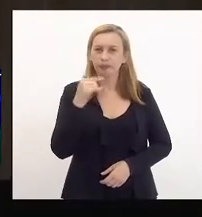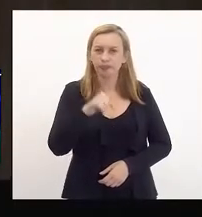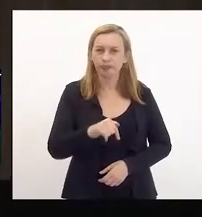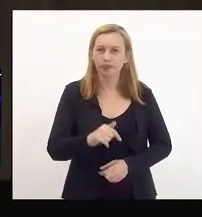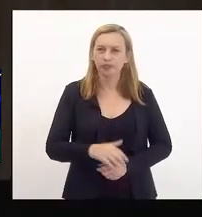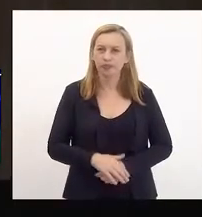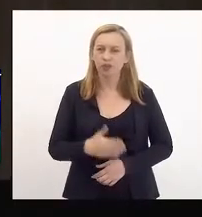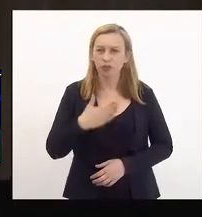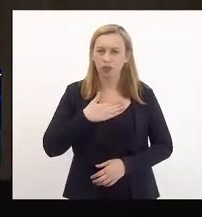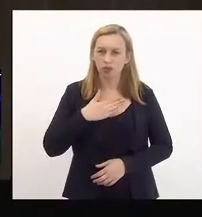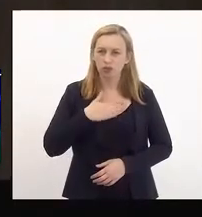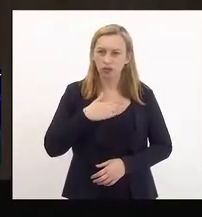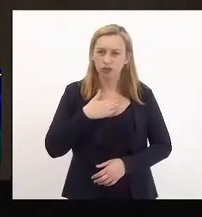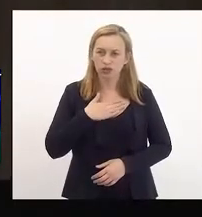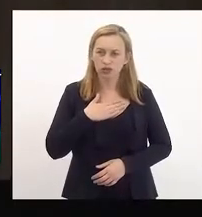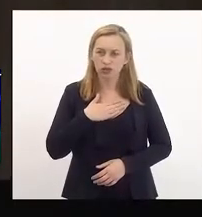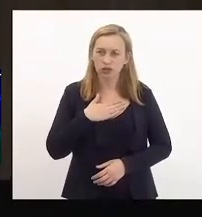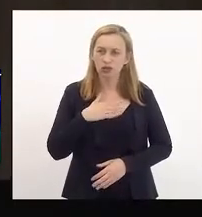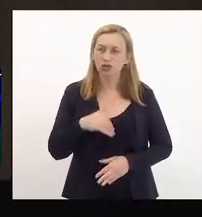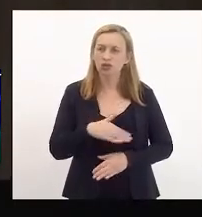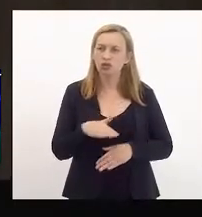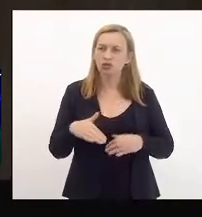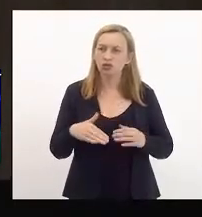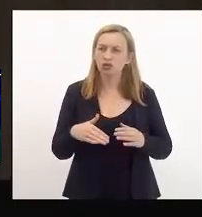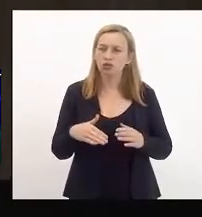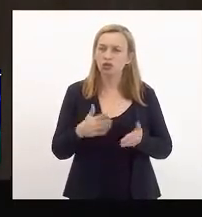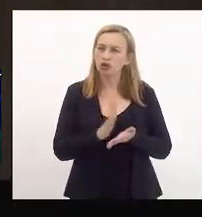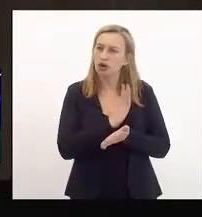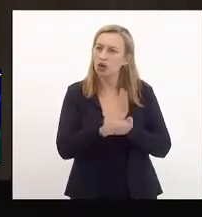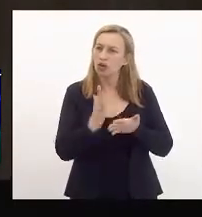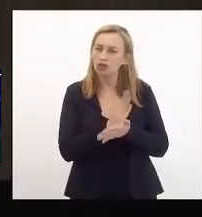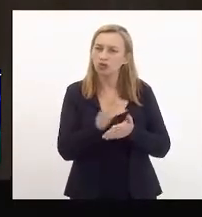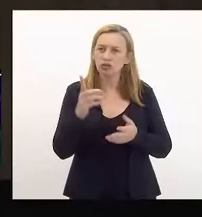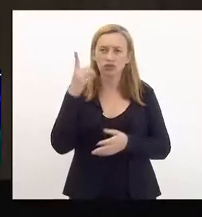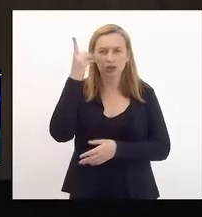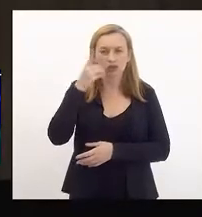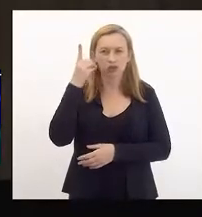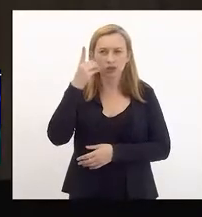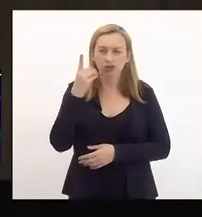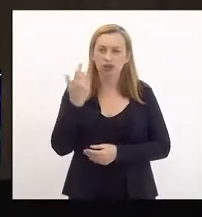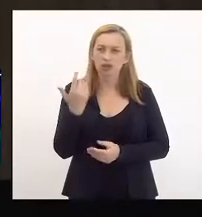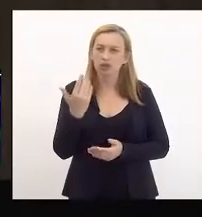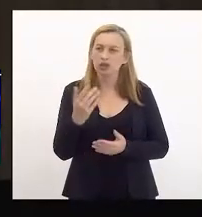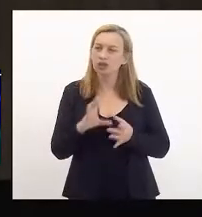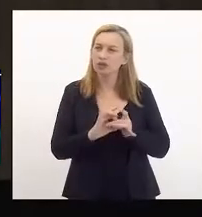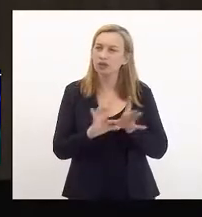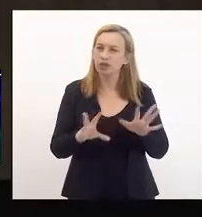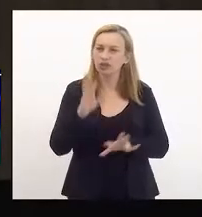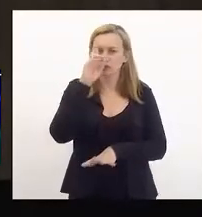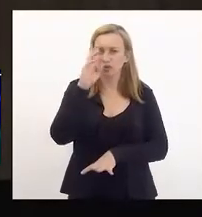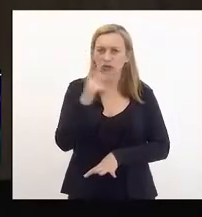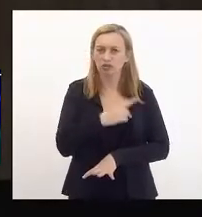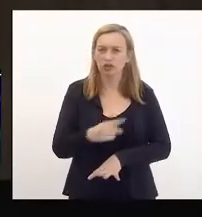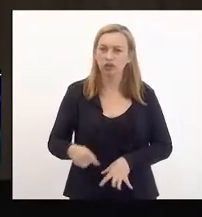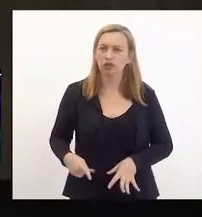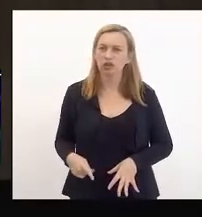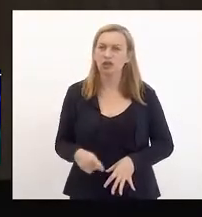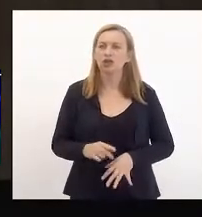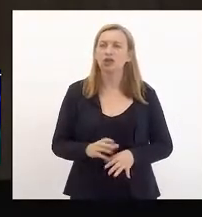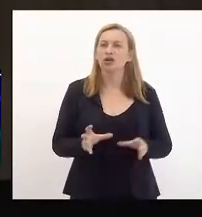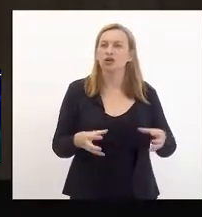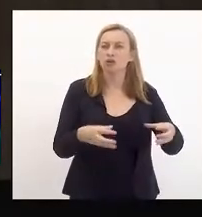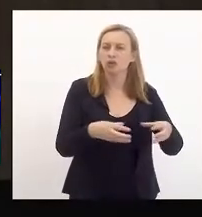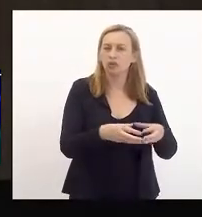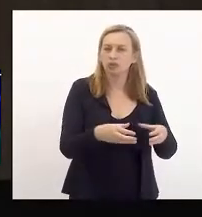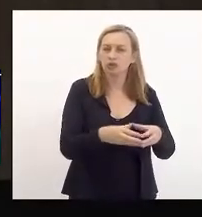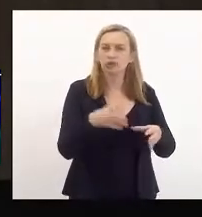por mim, com a assinatura de vários deputados, a implementação, a liberação, por vossa excelência, da comissão